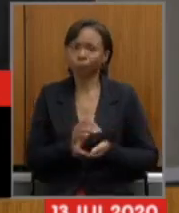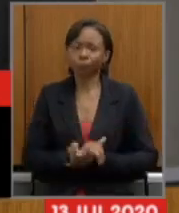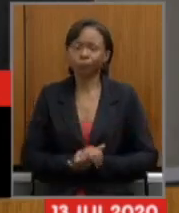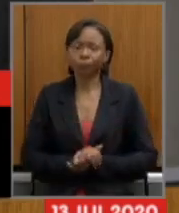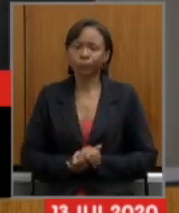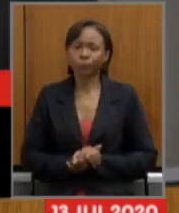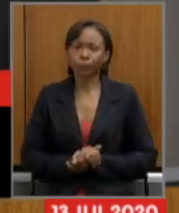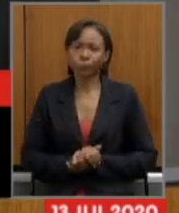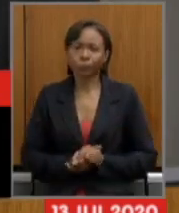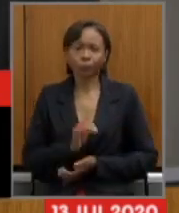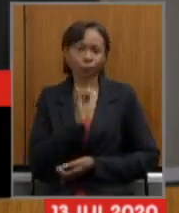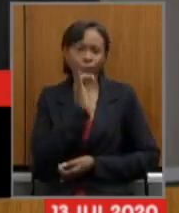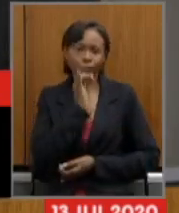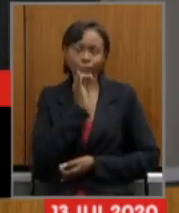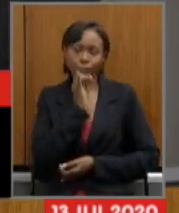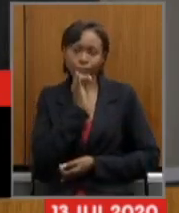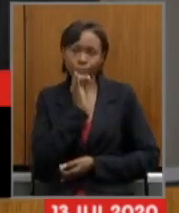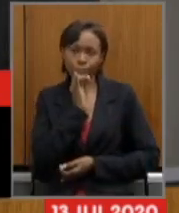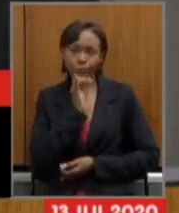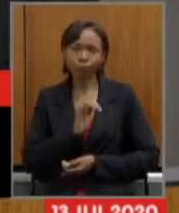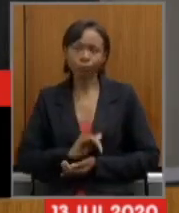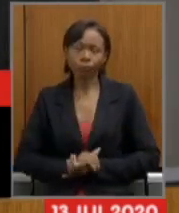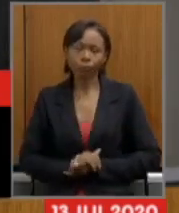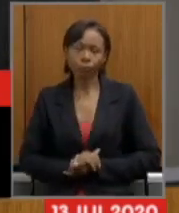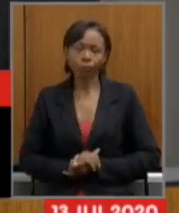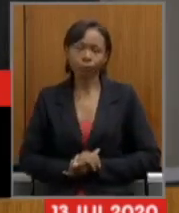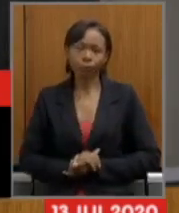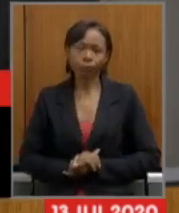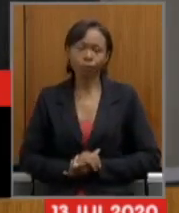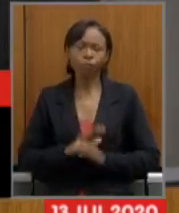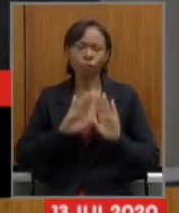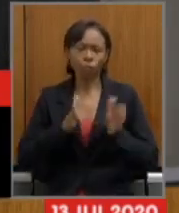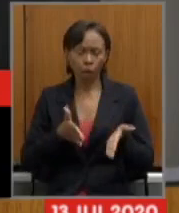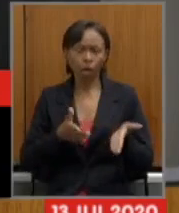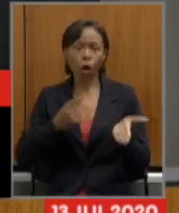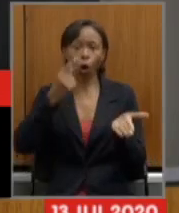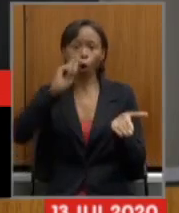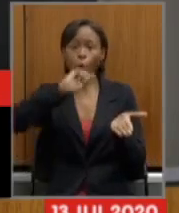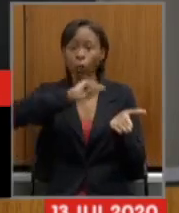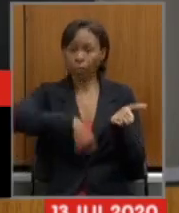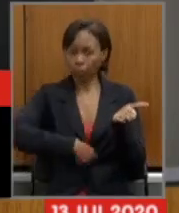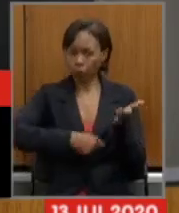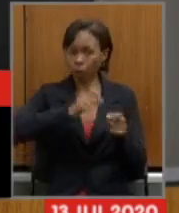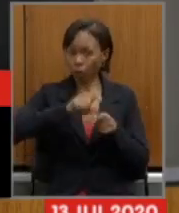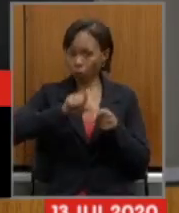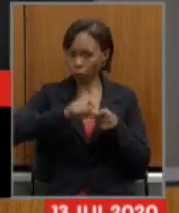deixa eu dar um exemplo a vocês foi feito um contrato de aluguel de carro